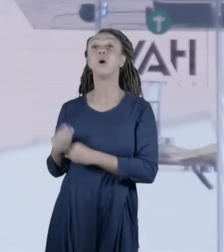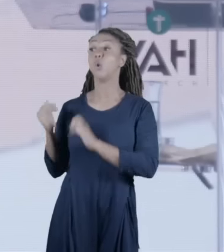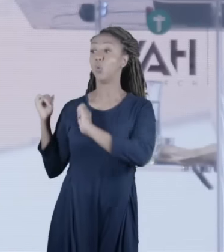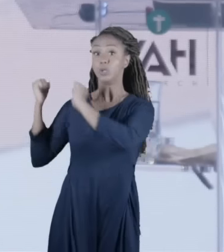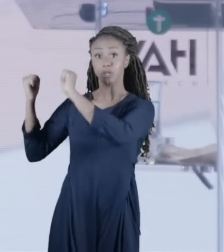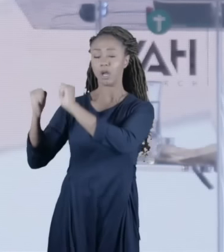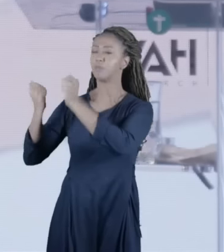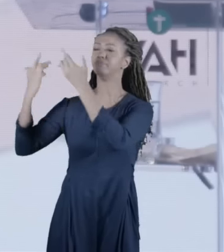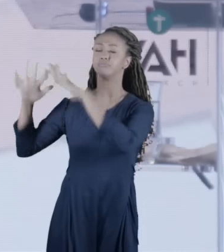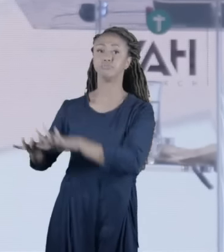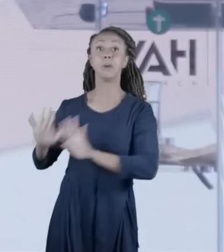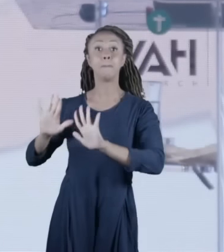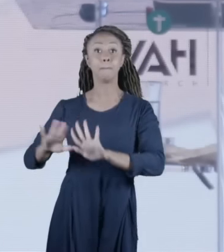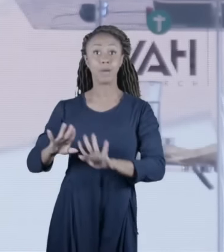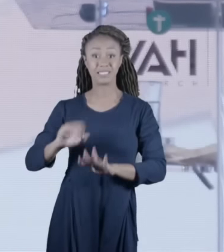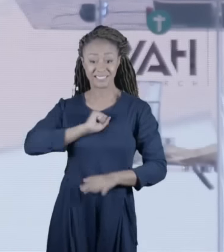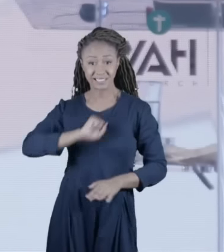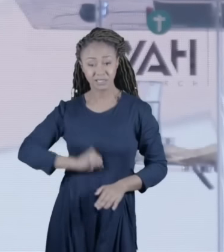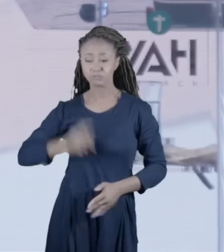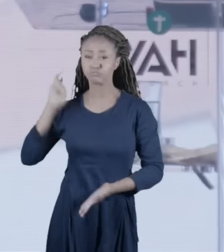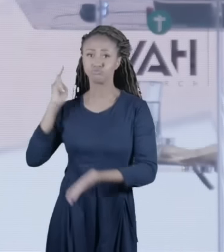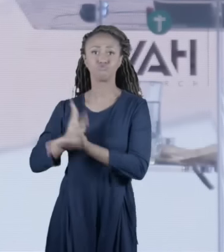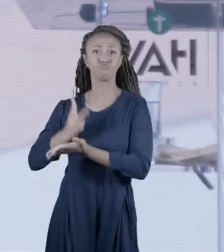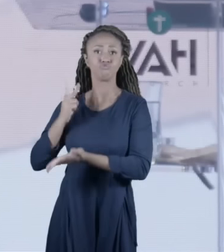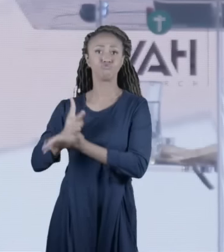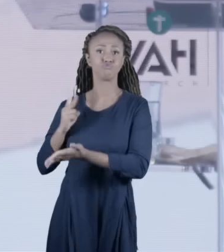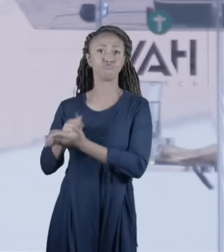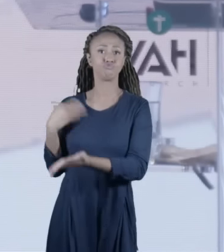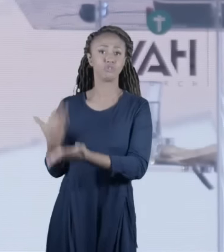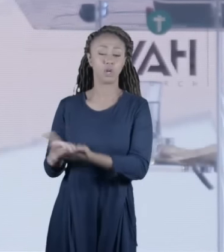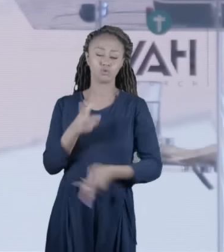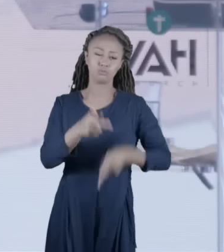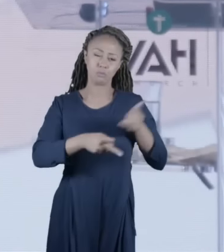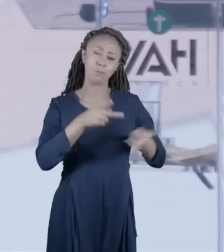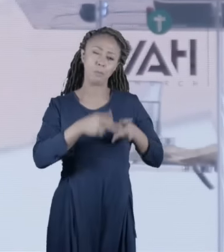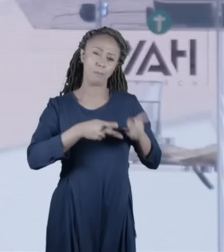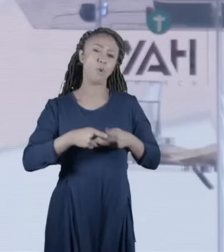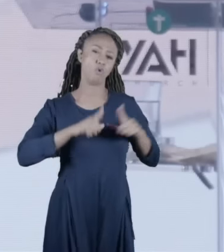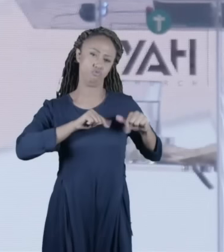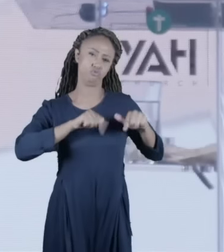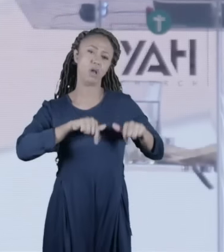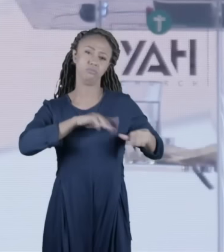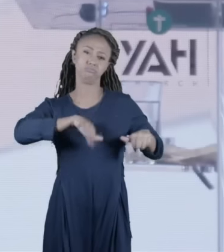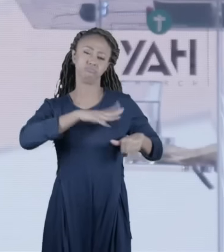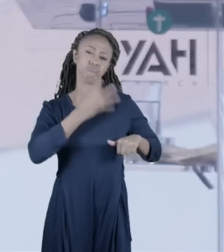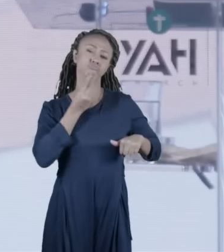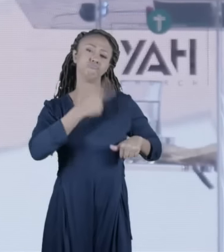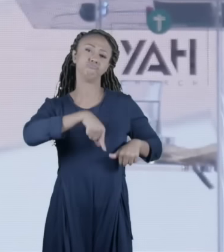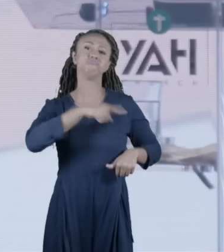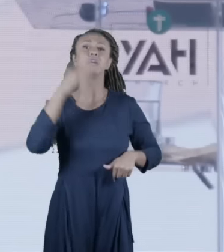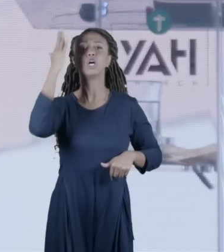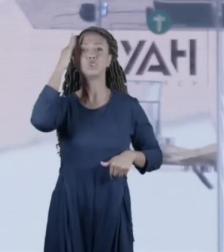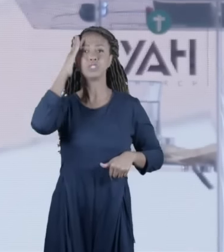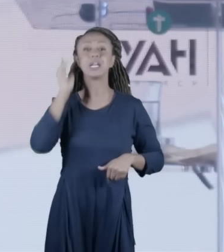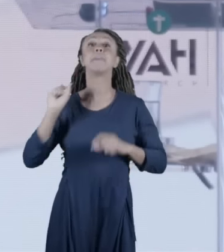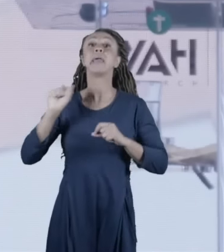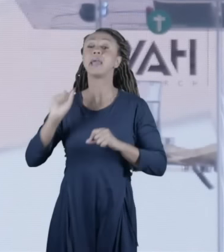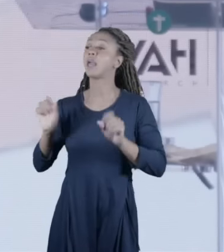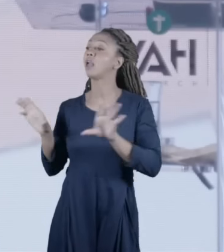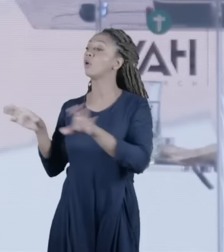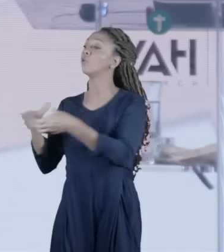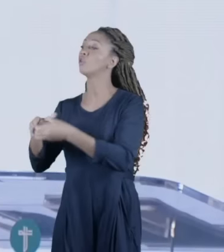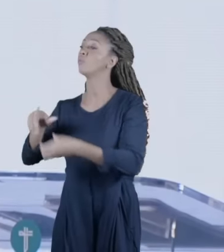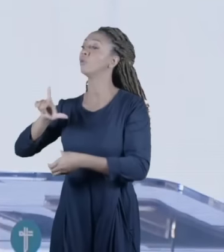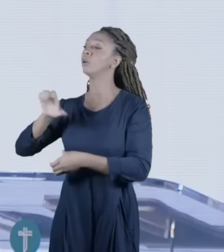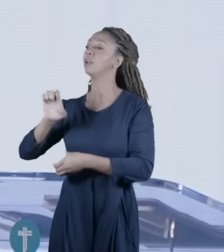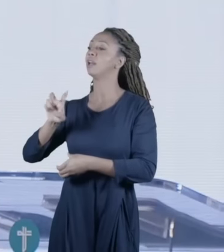sacerdotes existem até os dias de hoje. No povo de Israel a gente sabe até os dias de hoje quem são os Levitas e